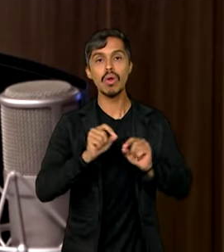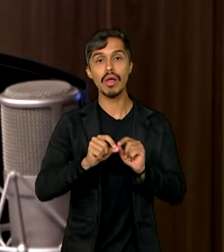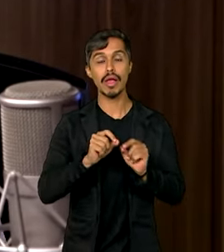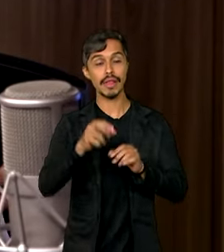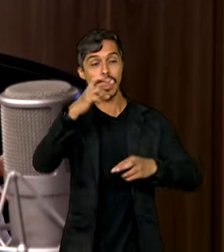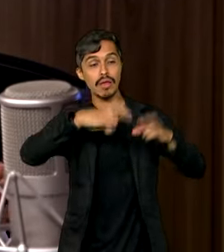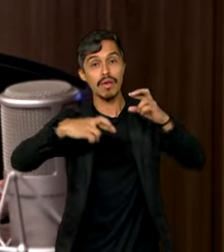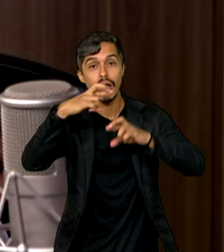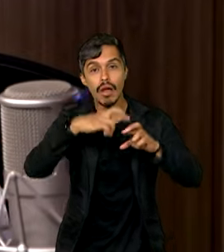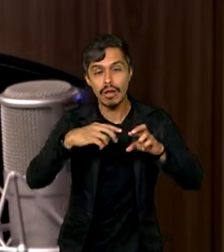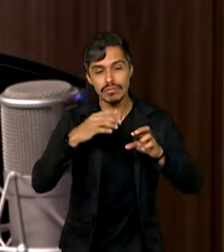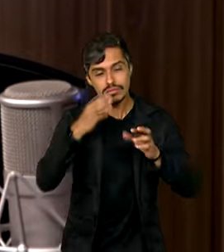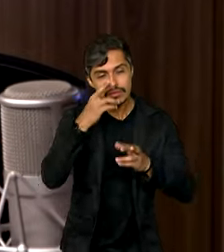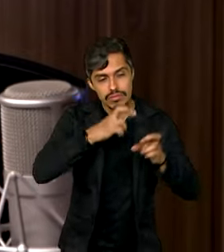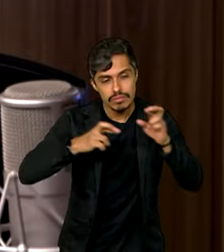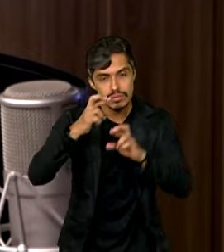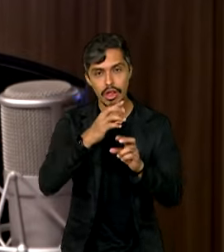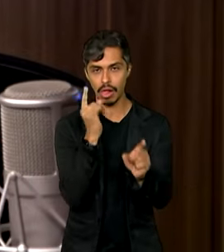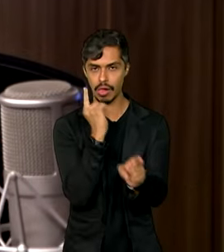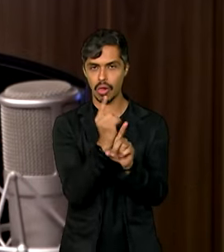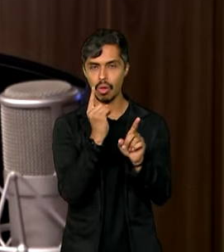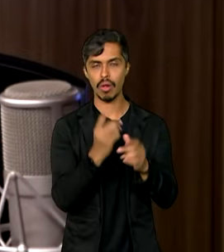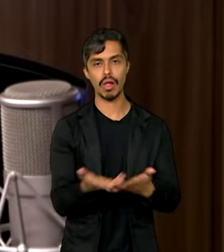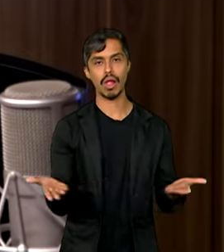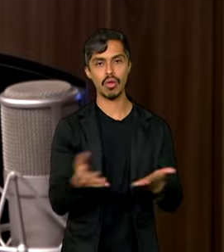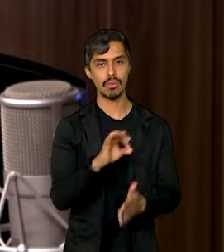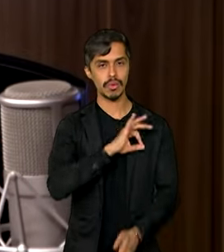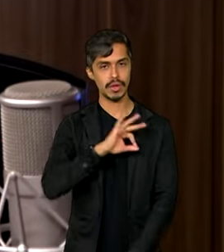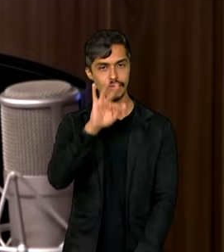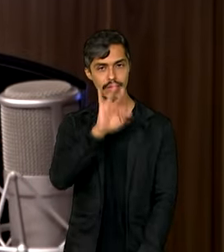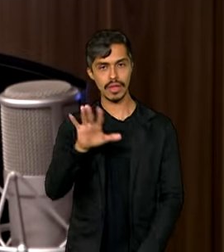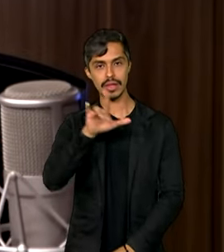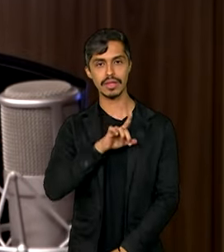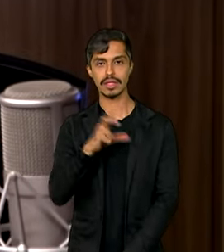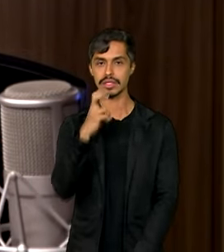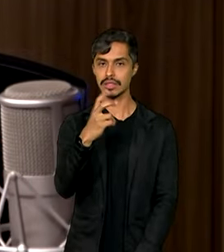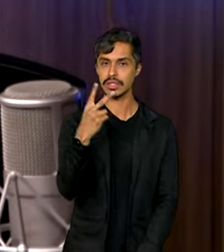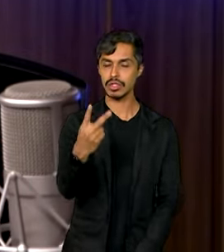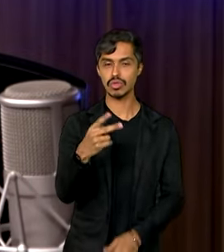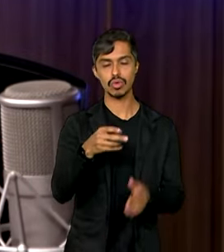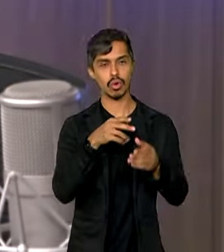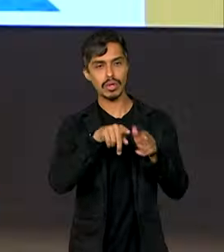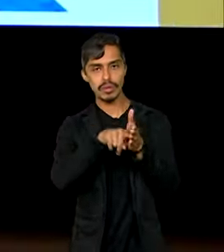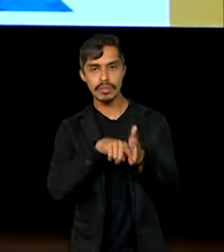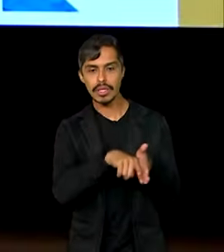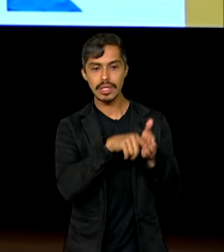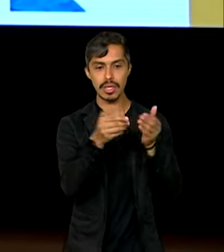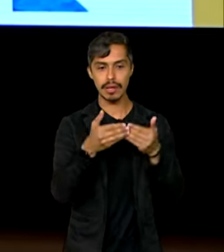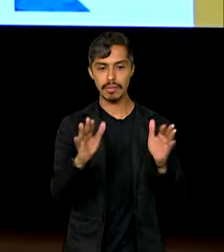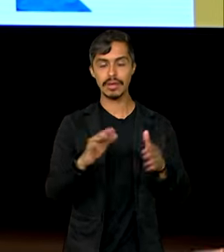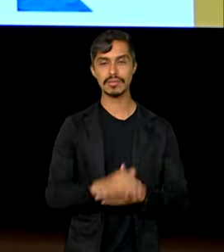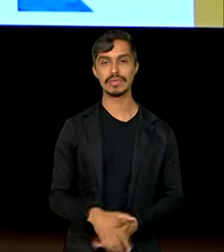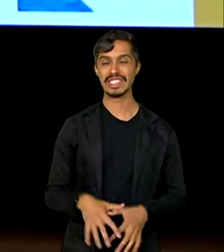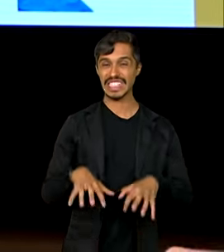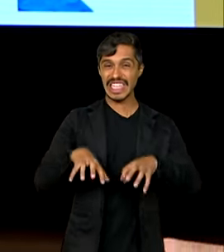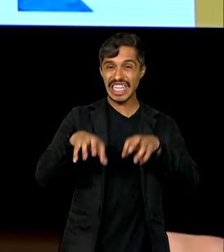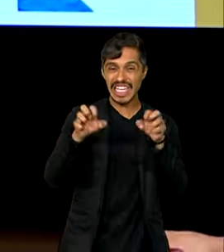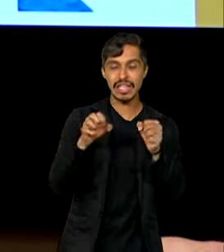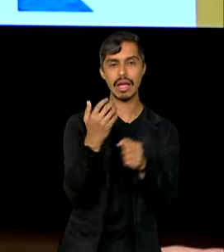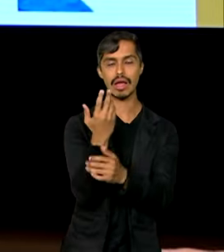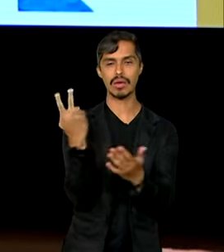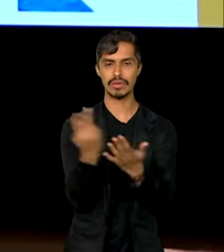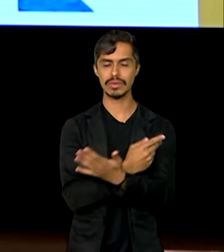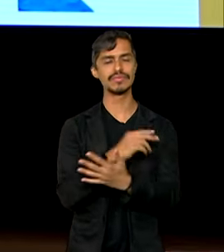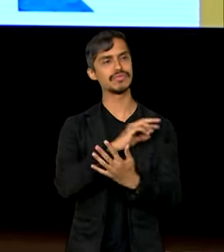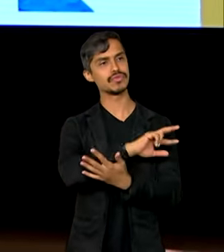investigação, nesse momento, a Polícia Federal tem 52 inquéritos abertos. Essa seca está acontecendo em vários lugares